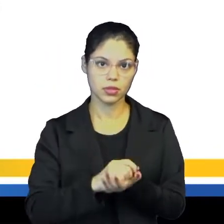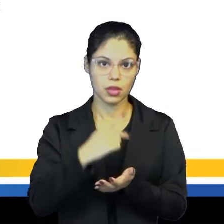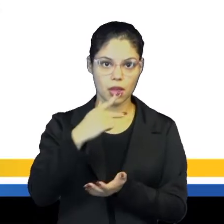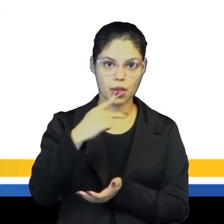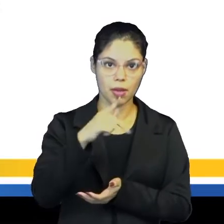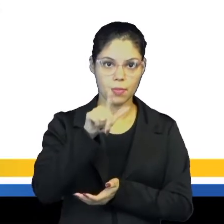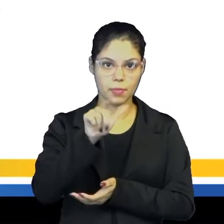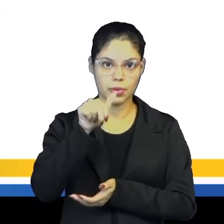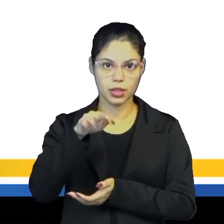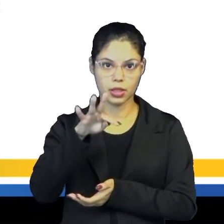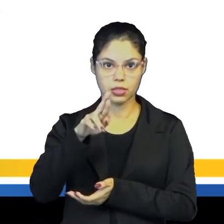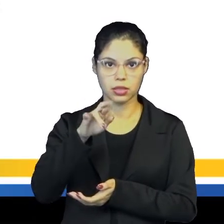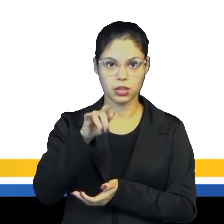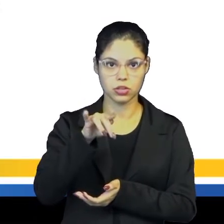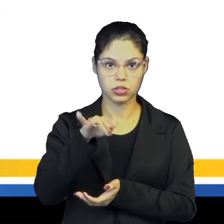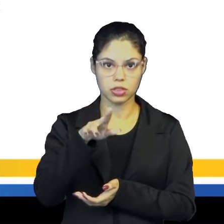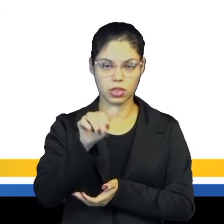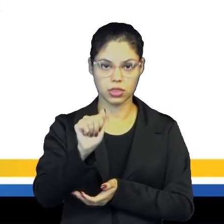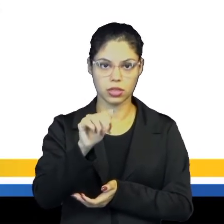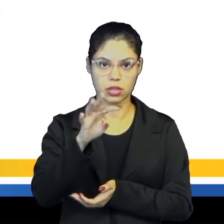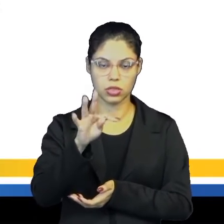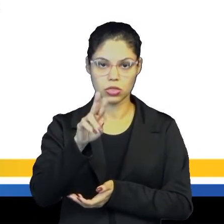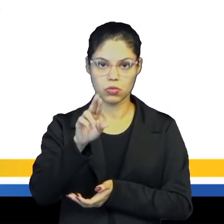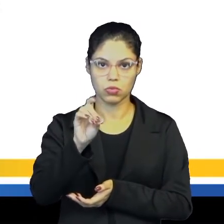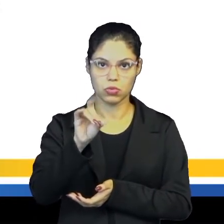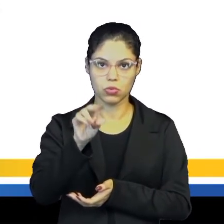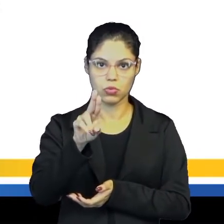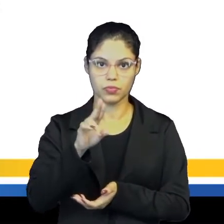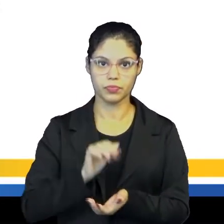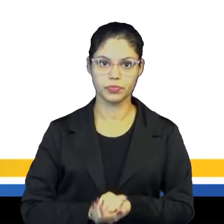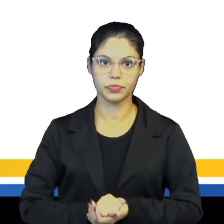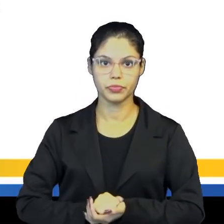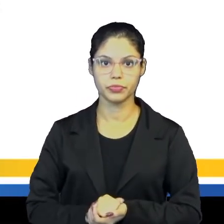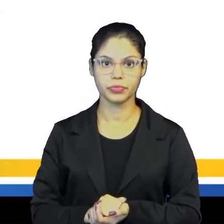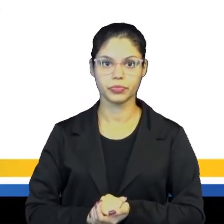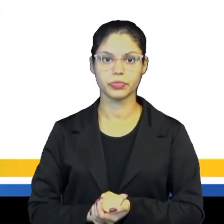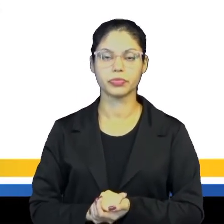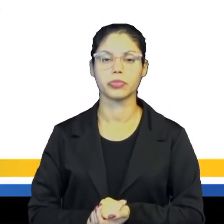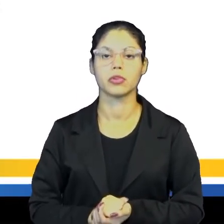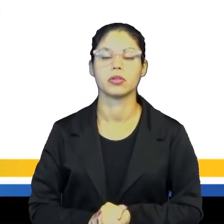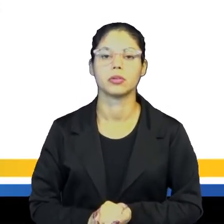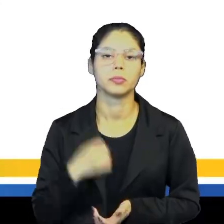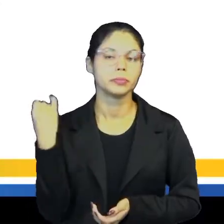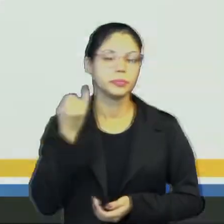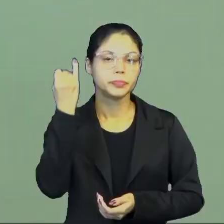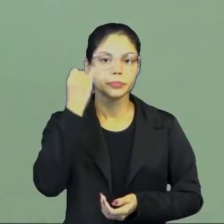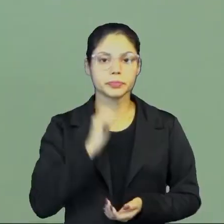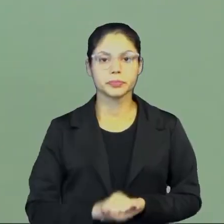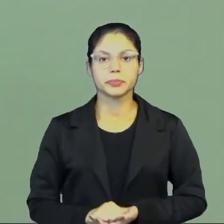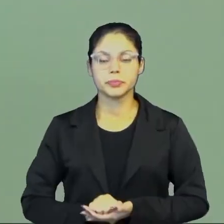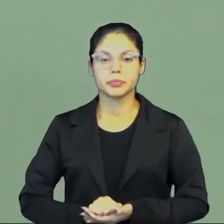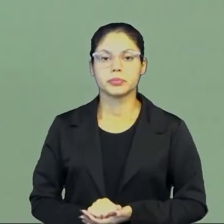Pintajaneta e os Tudos, principalmente.